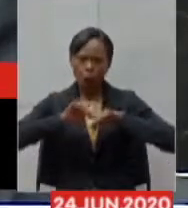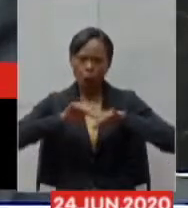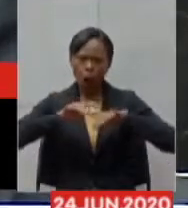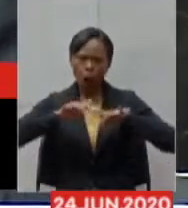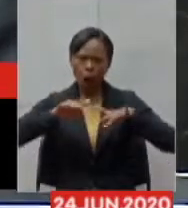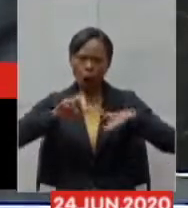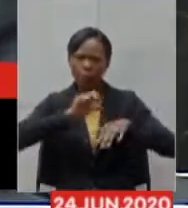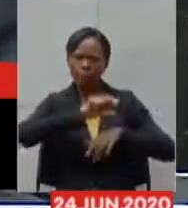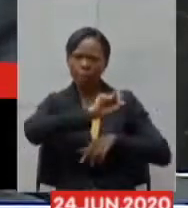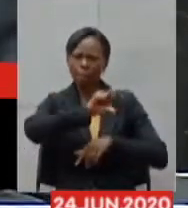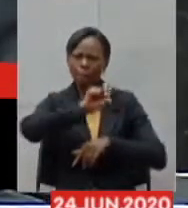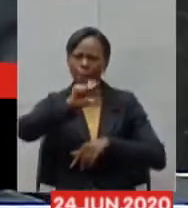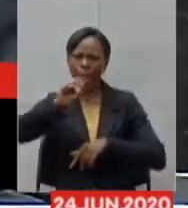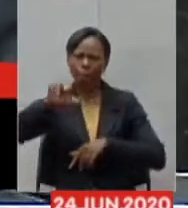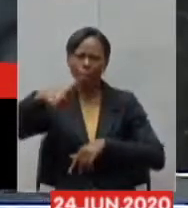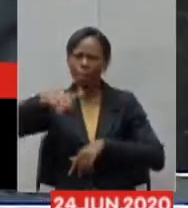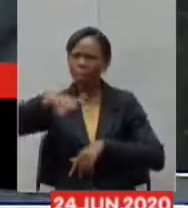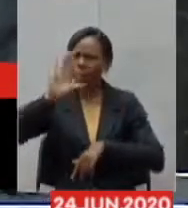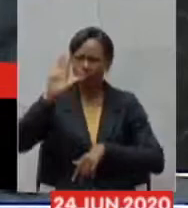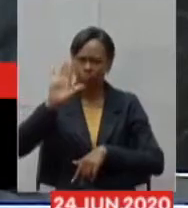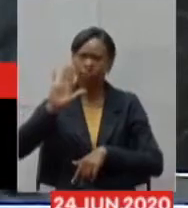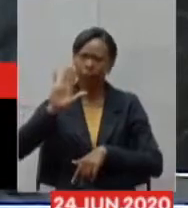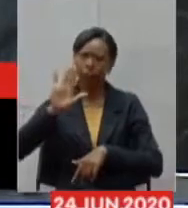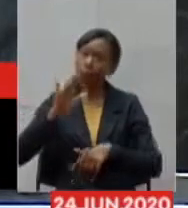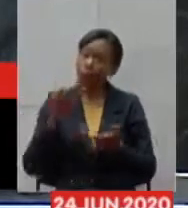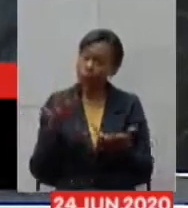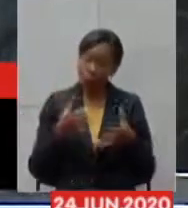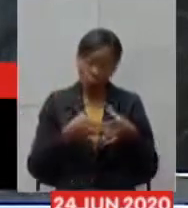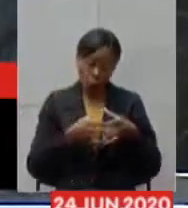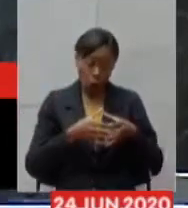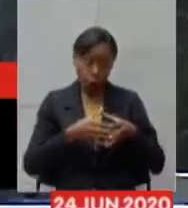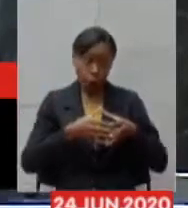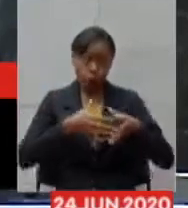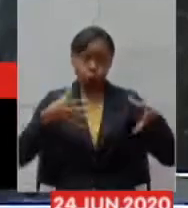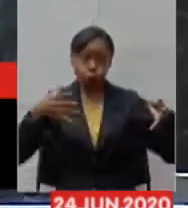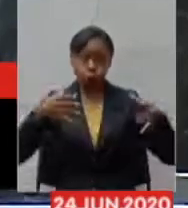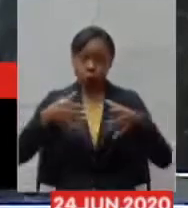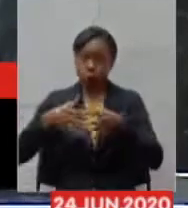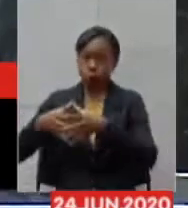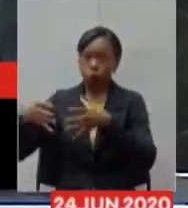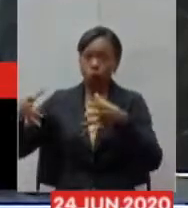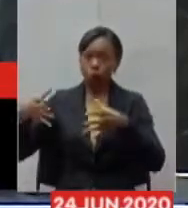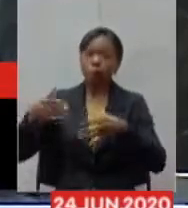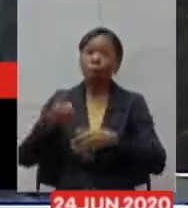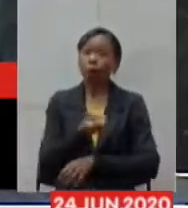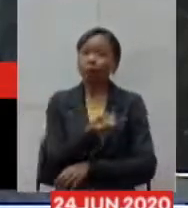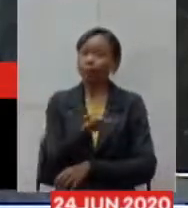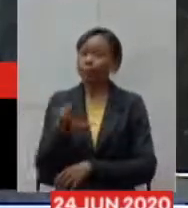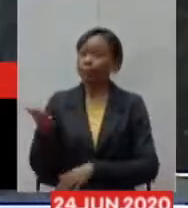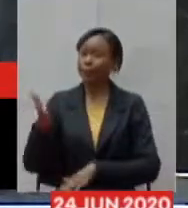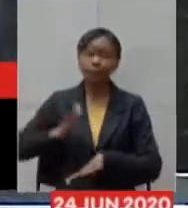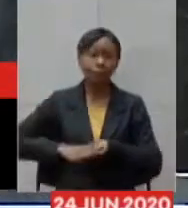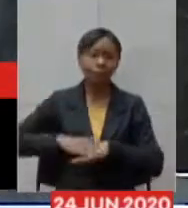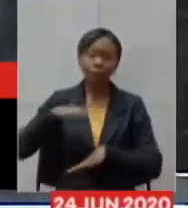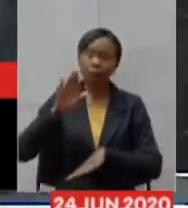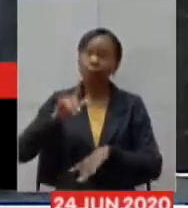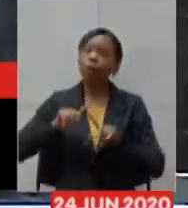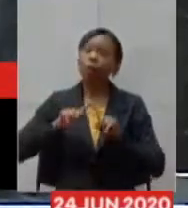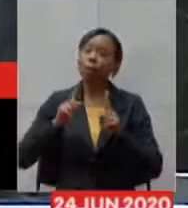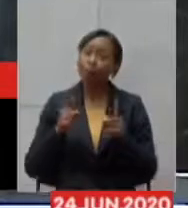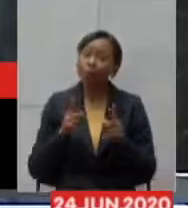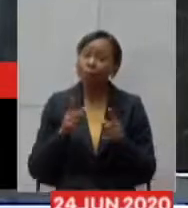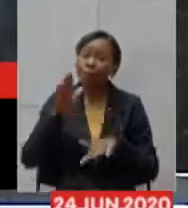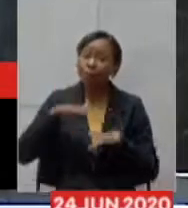número de casos ou seja no surto nós sempre teremos um número maior de casos mas eles tendem a ser restritos a um